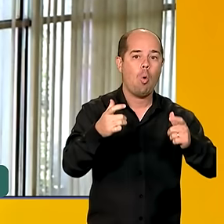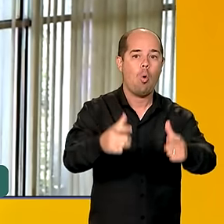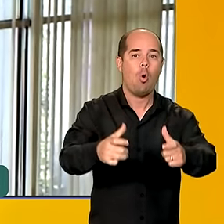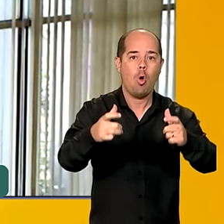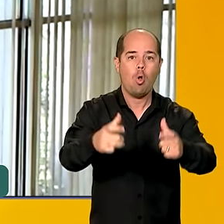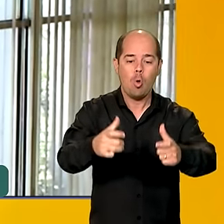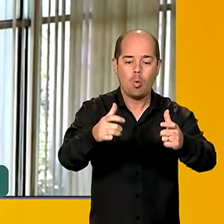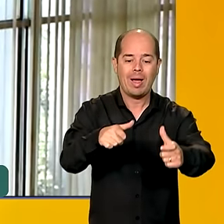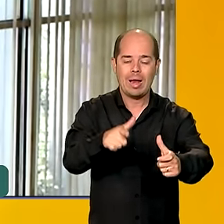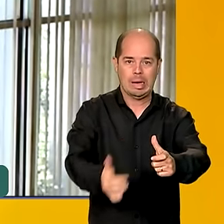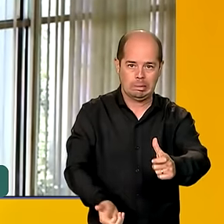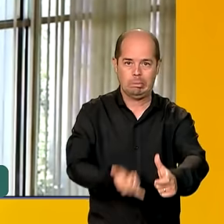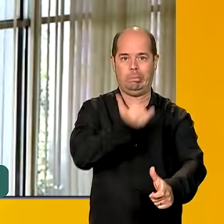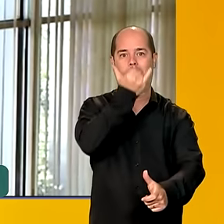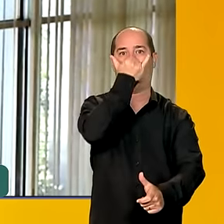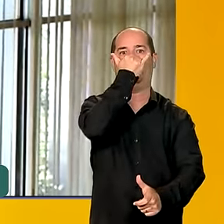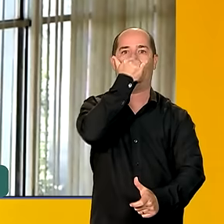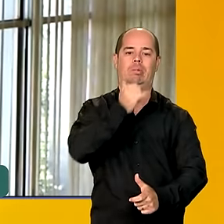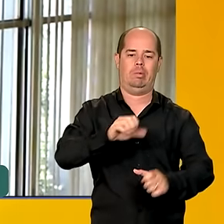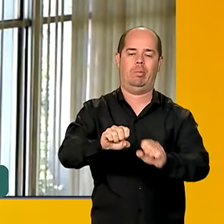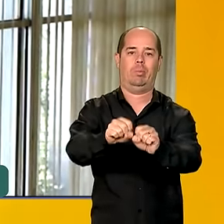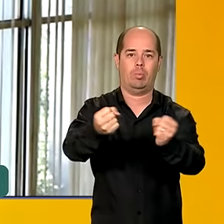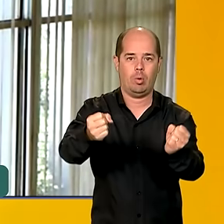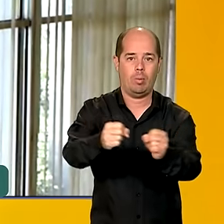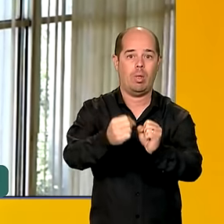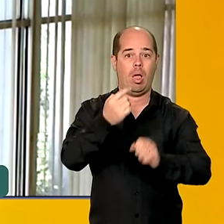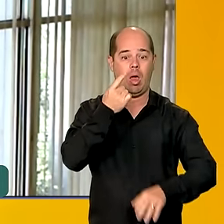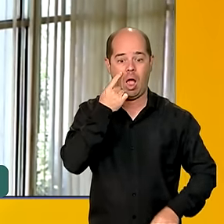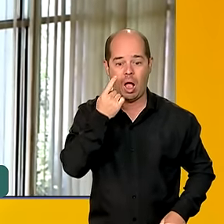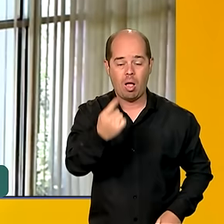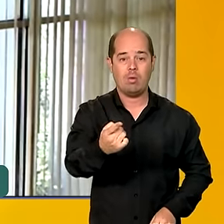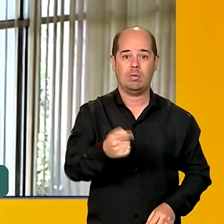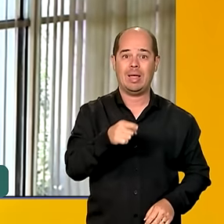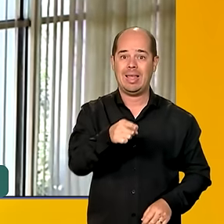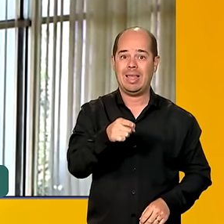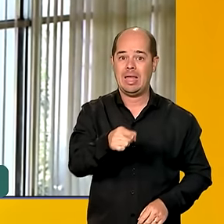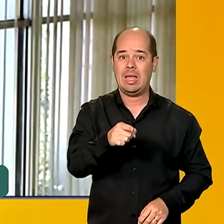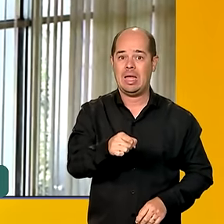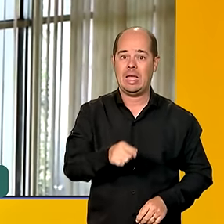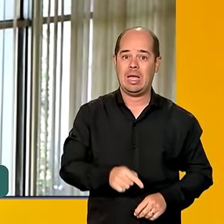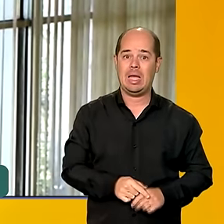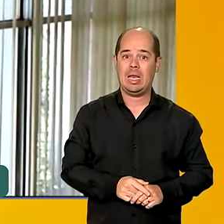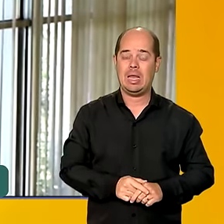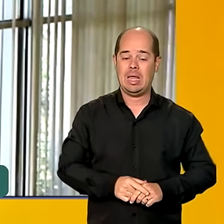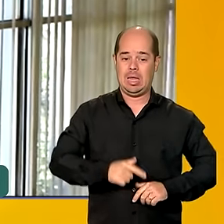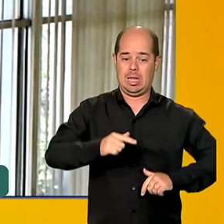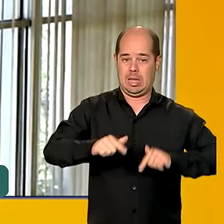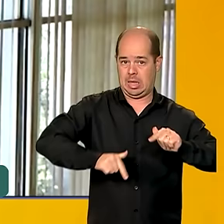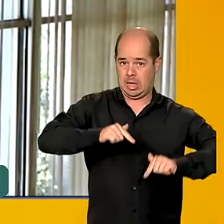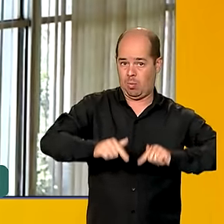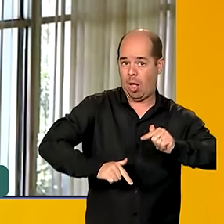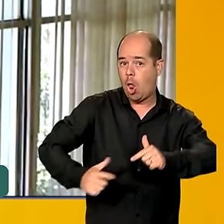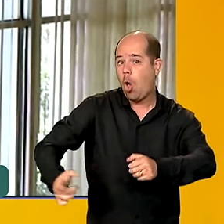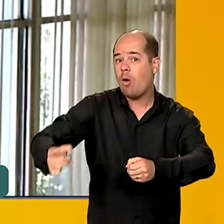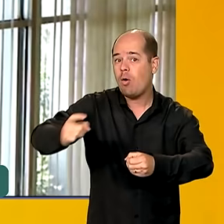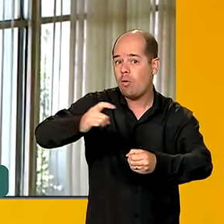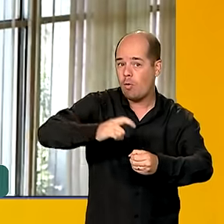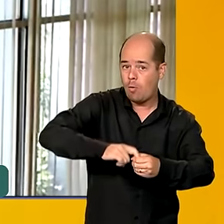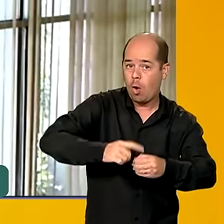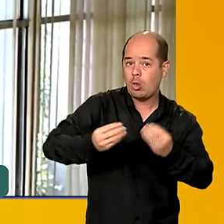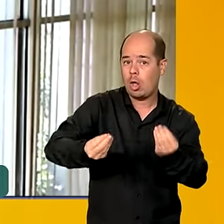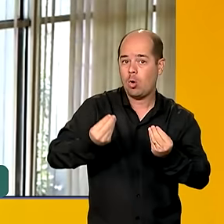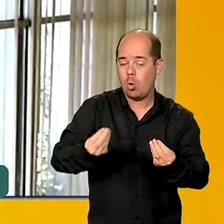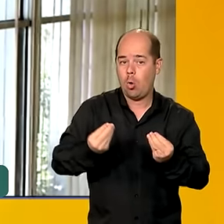qual é a ideia de restabelecimento desses serviços, quais são os canais de atendimento aos consumidores,